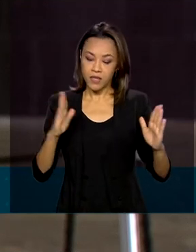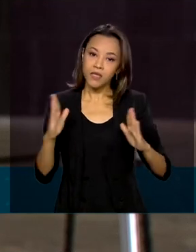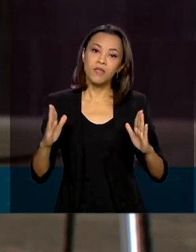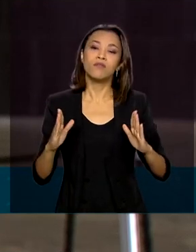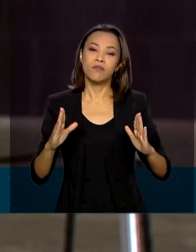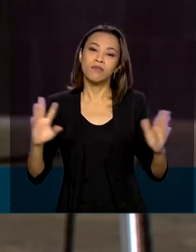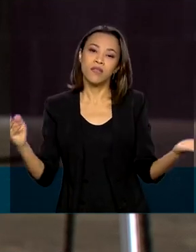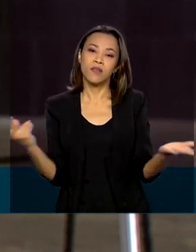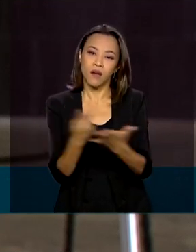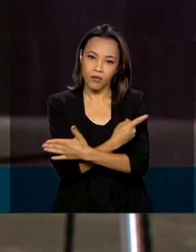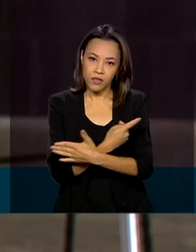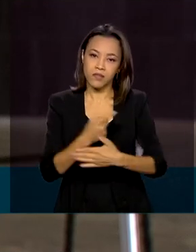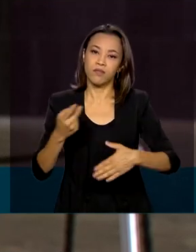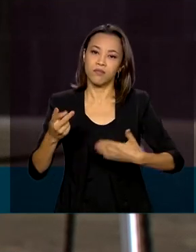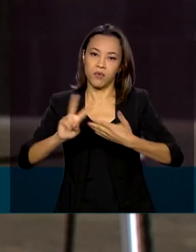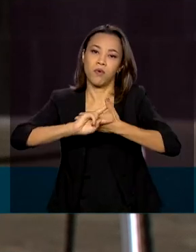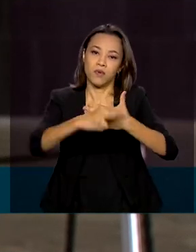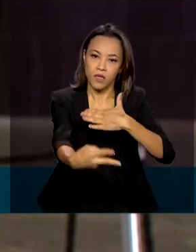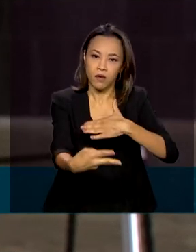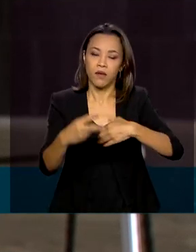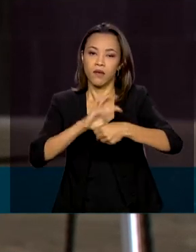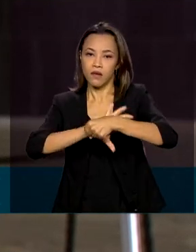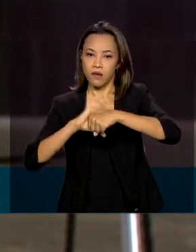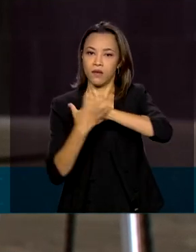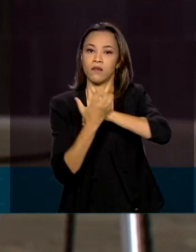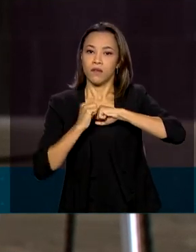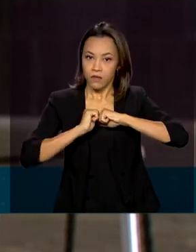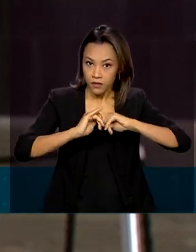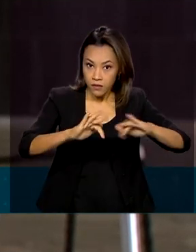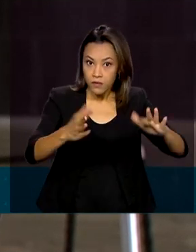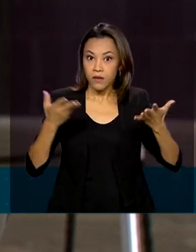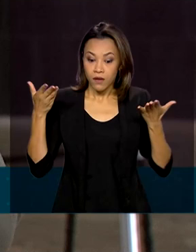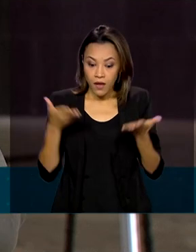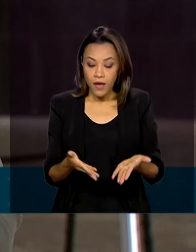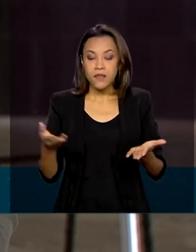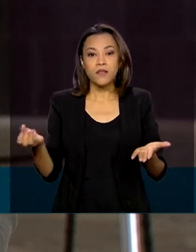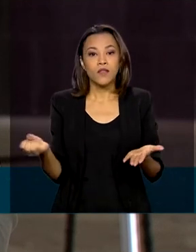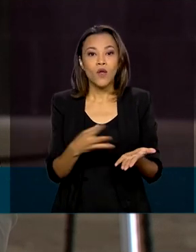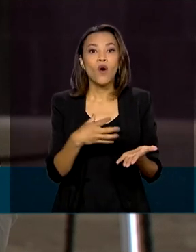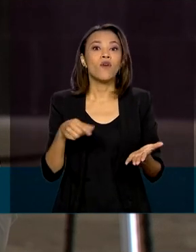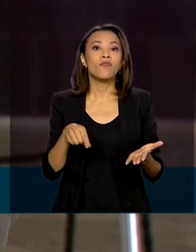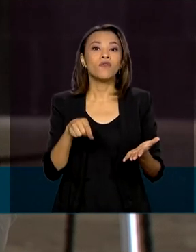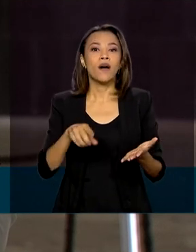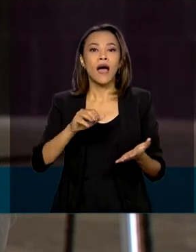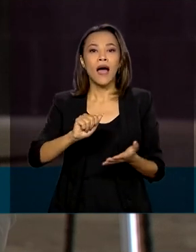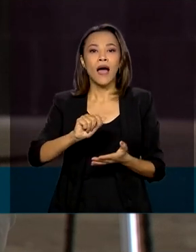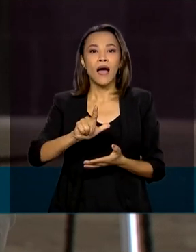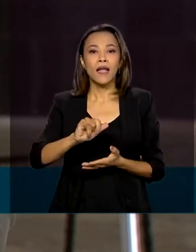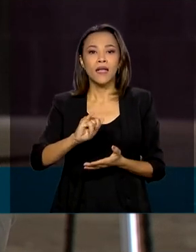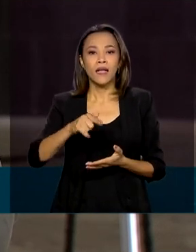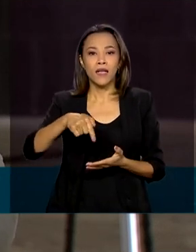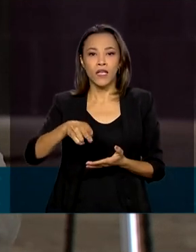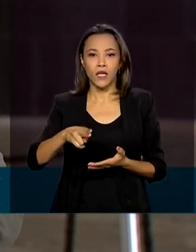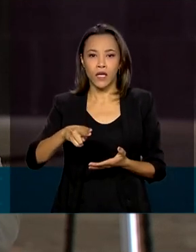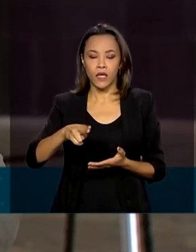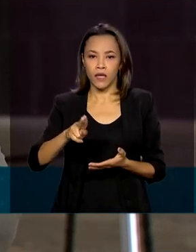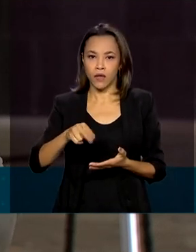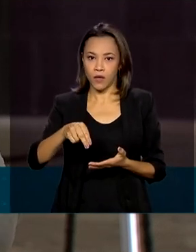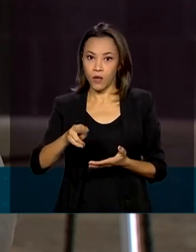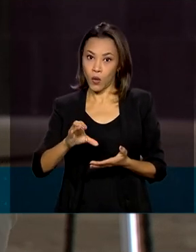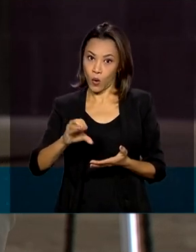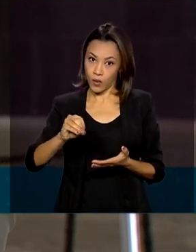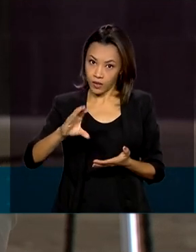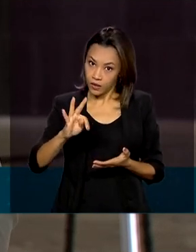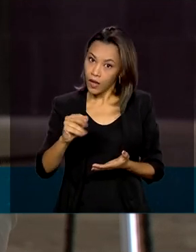causada pela pandemia da Covid-19. Essa nova alíquota não precisa ser aprovada pelo Congresso Nacional, Renata, portanto,